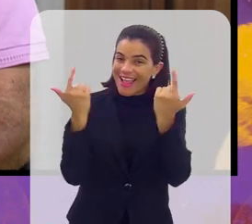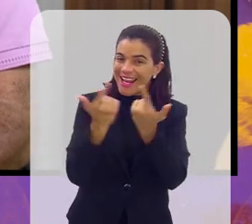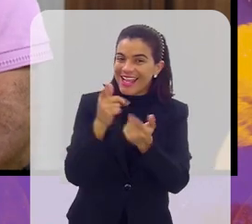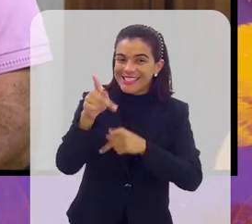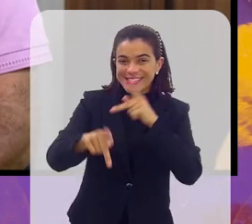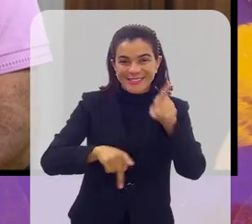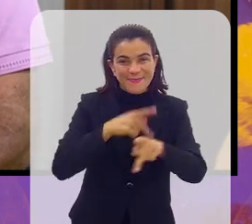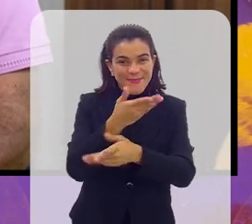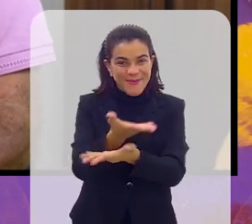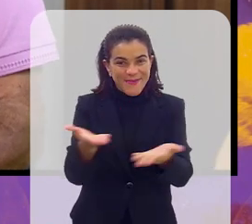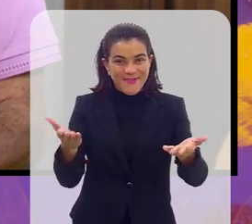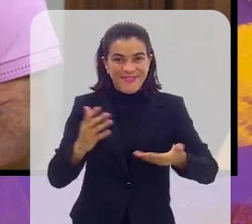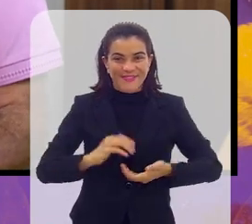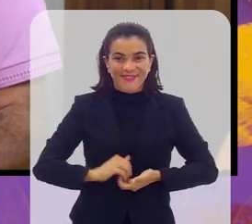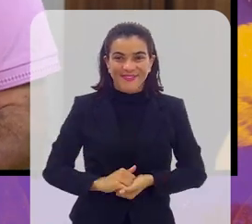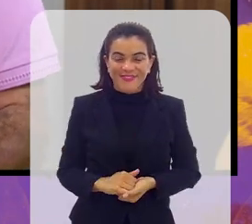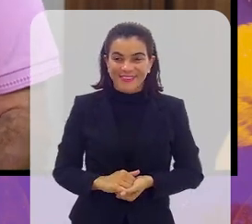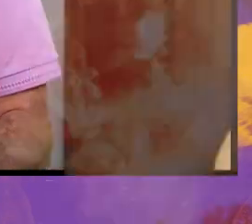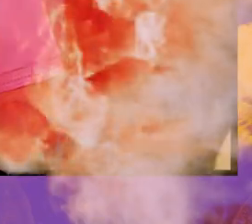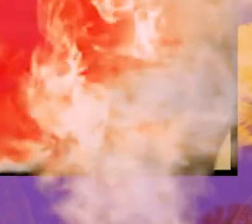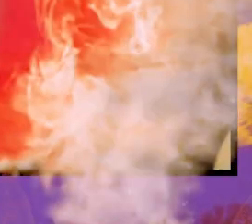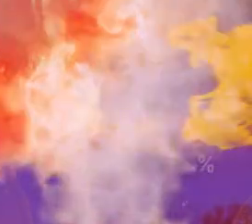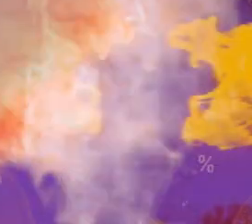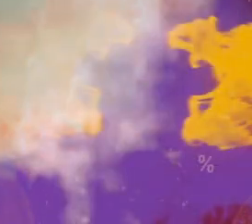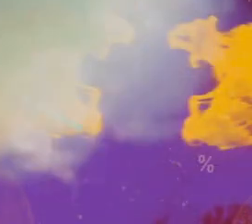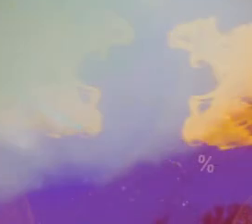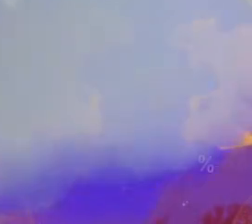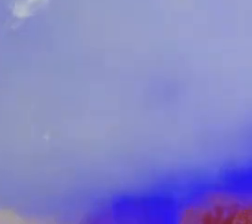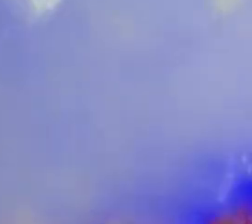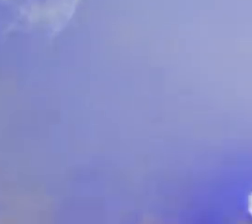TV Alerje, o canal do povo.